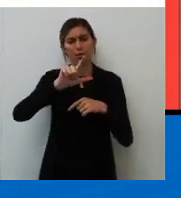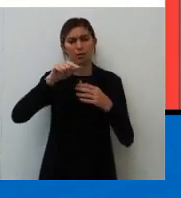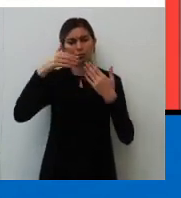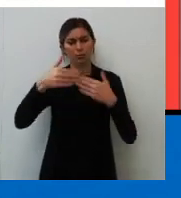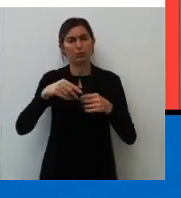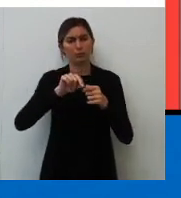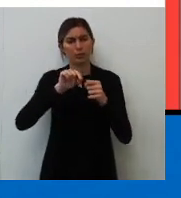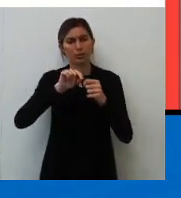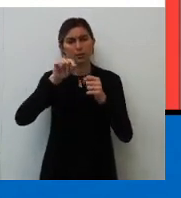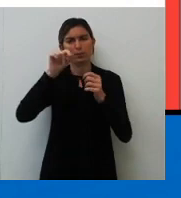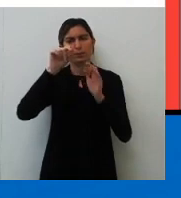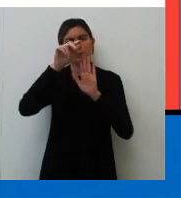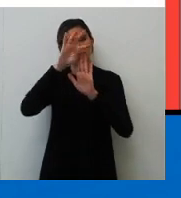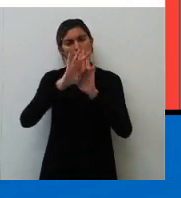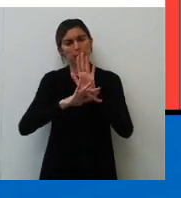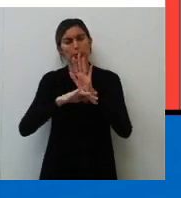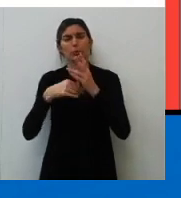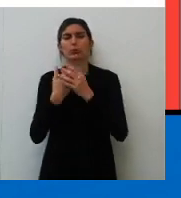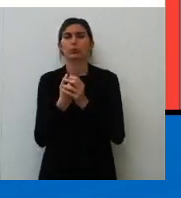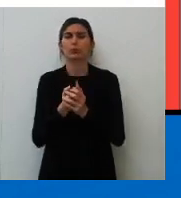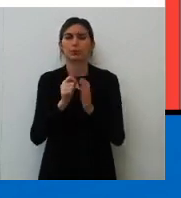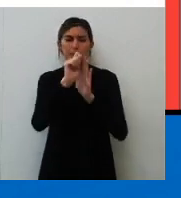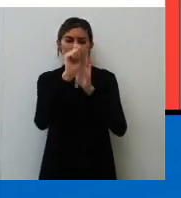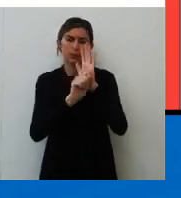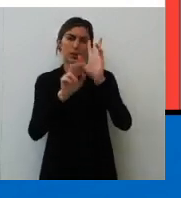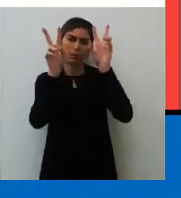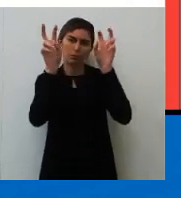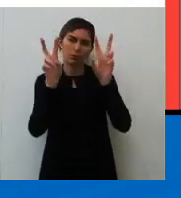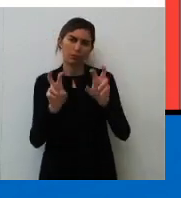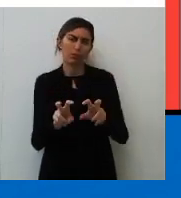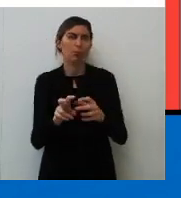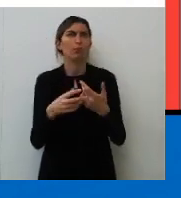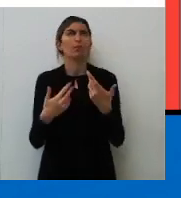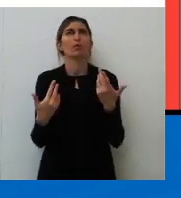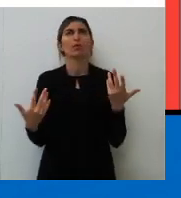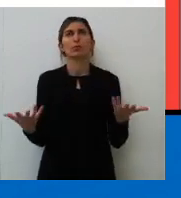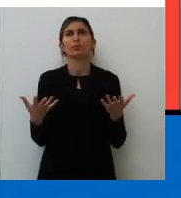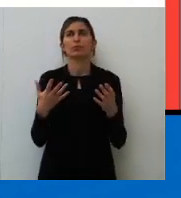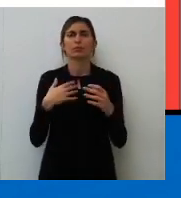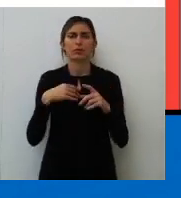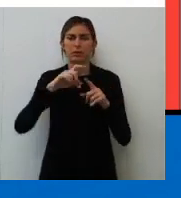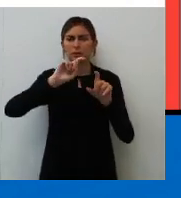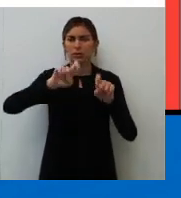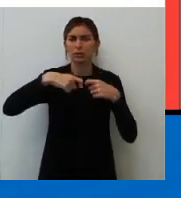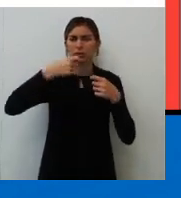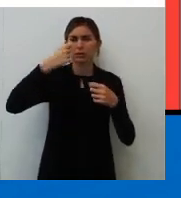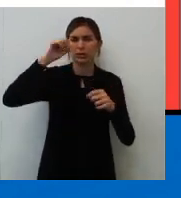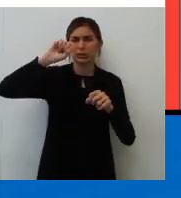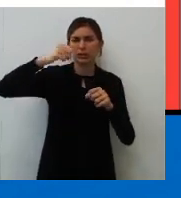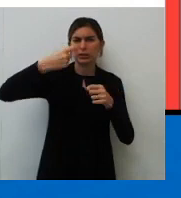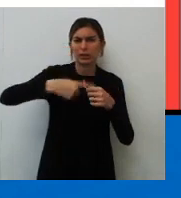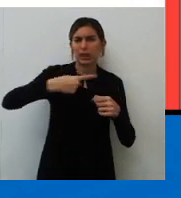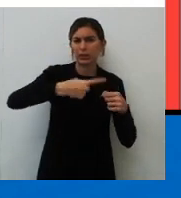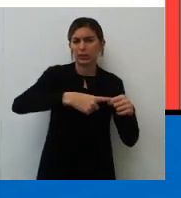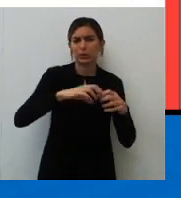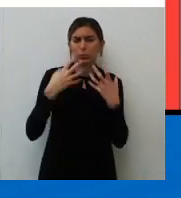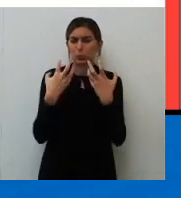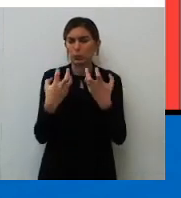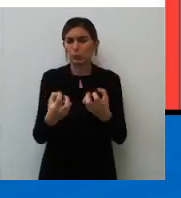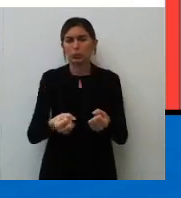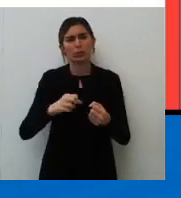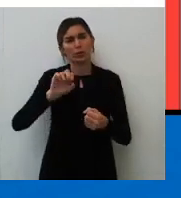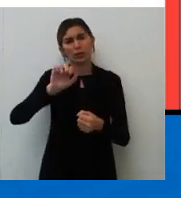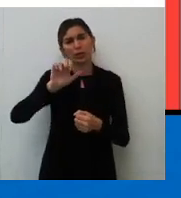da produção do texto. Então, se você pega, por exemplo, temas, se o tema é sobre sertão, sobre a seca, você cita um